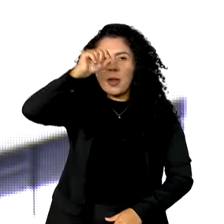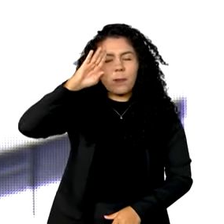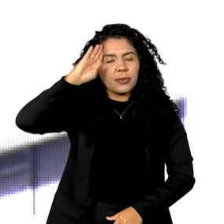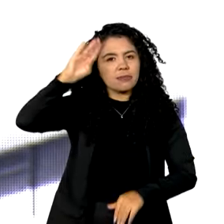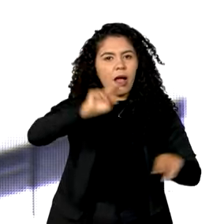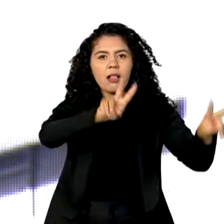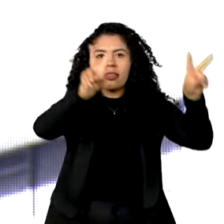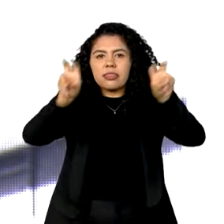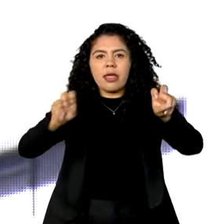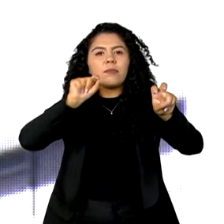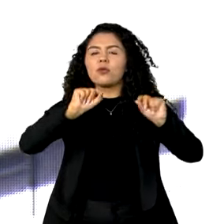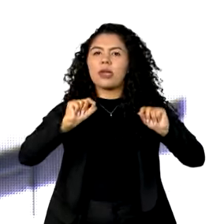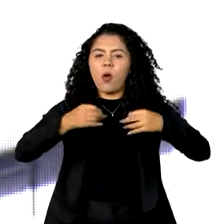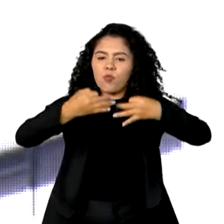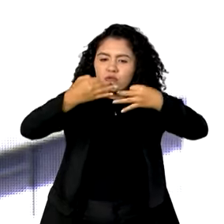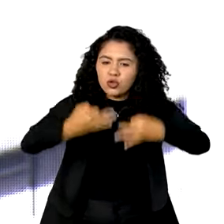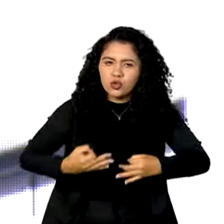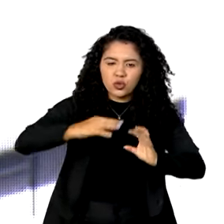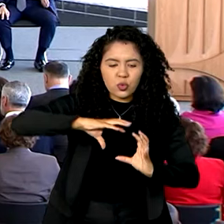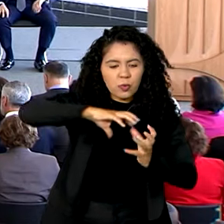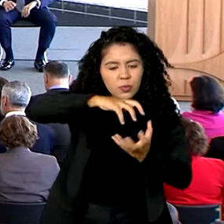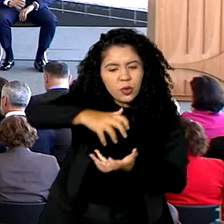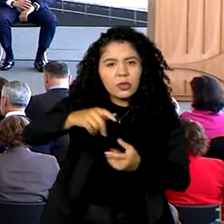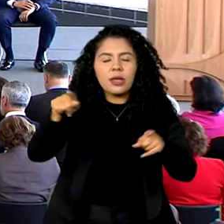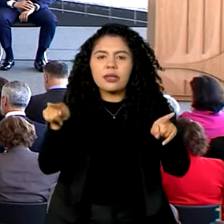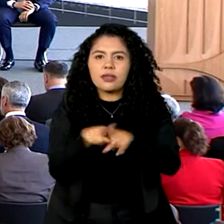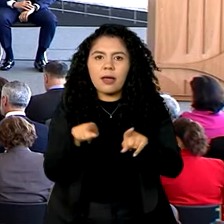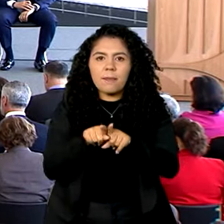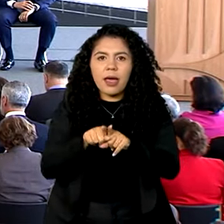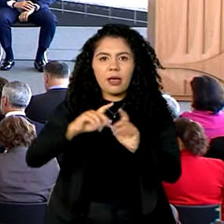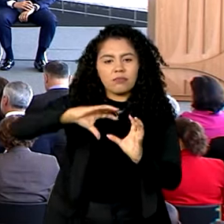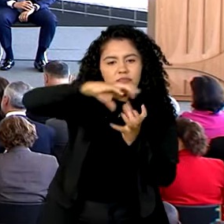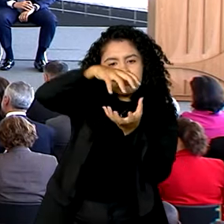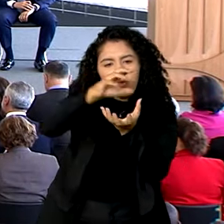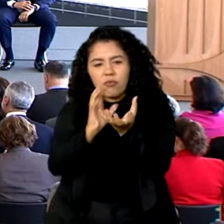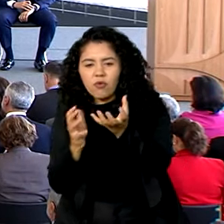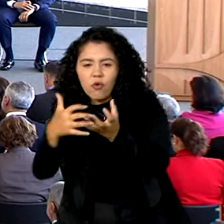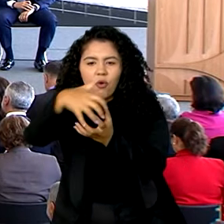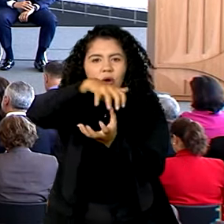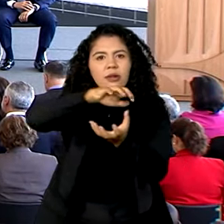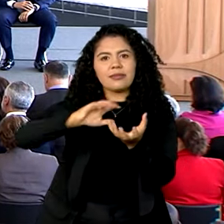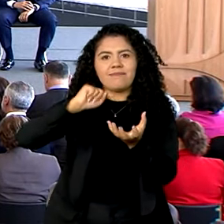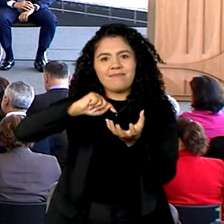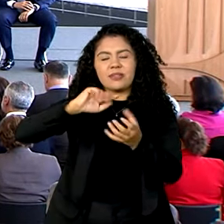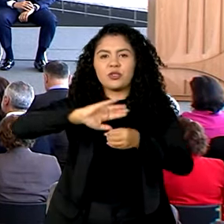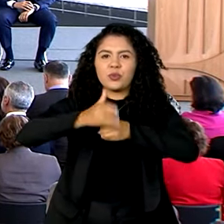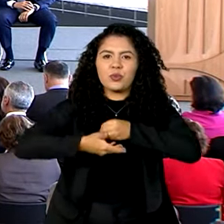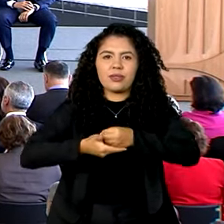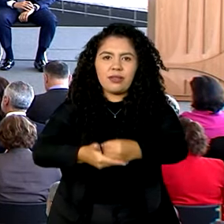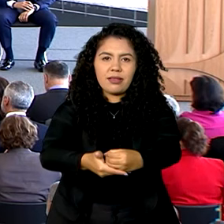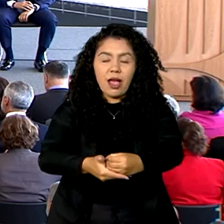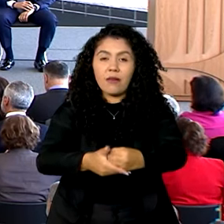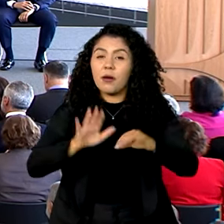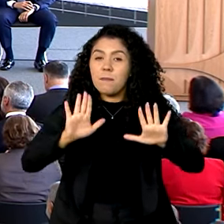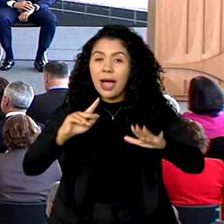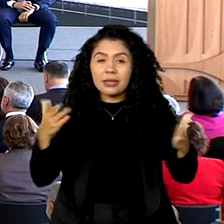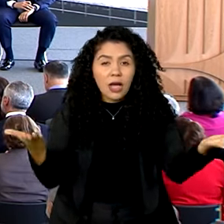um mundo justo e um planeta sustentável. O Brasil se encontra diante de um chamado urgente.